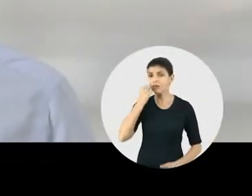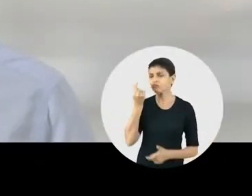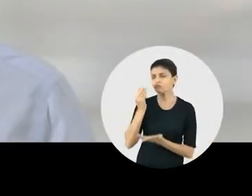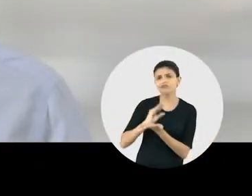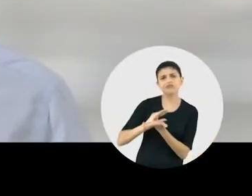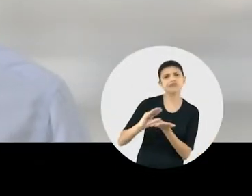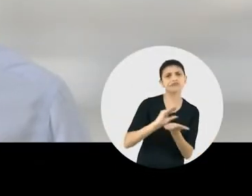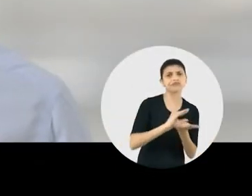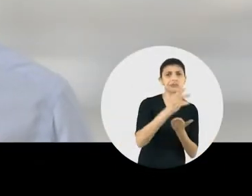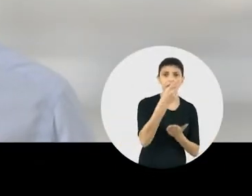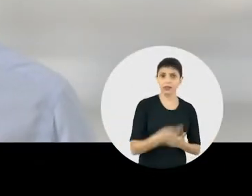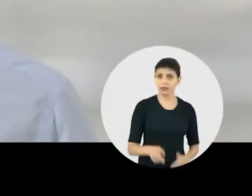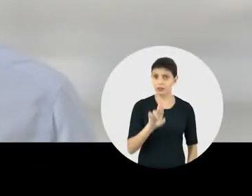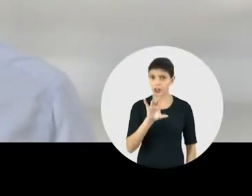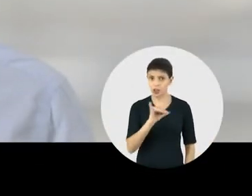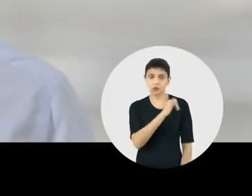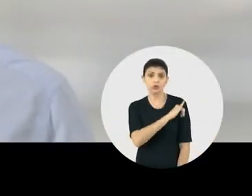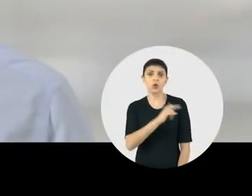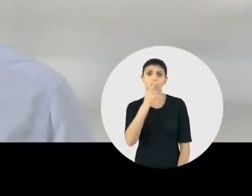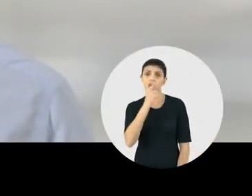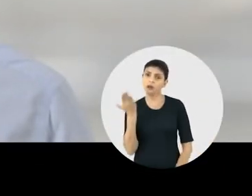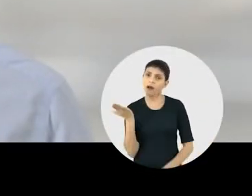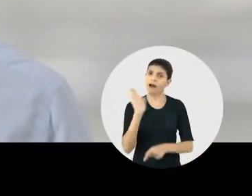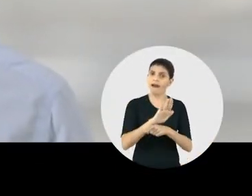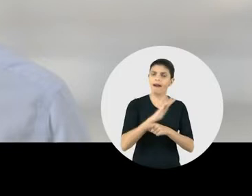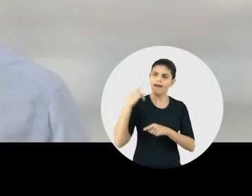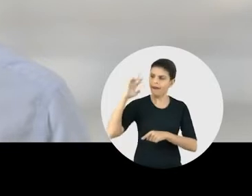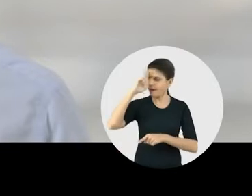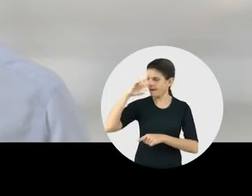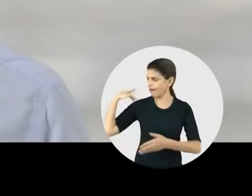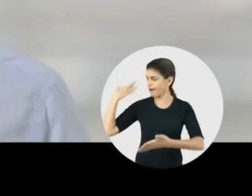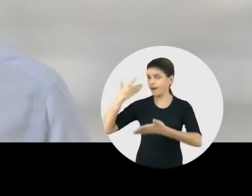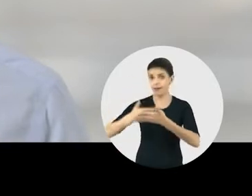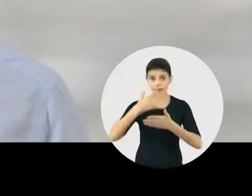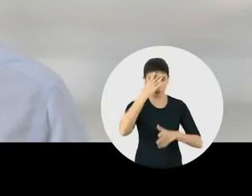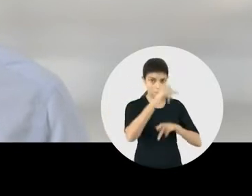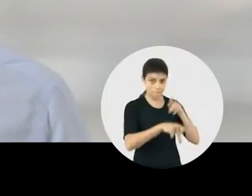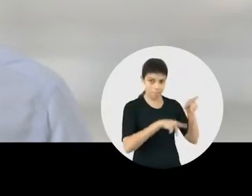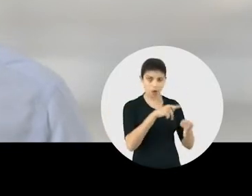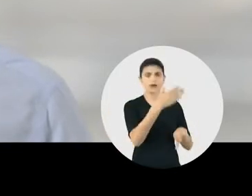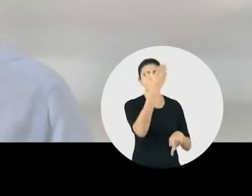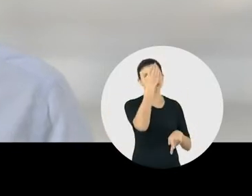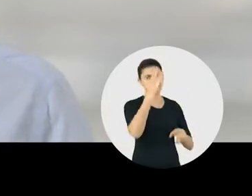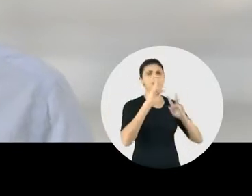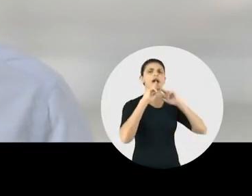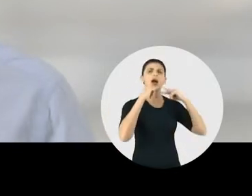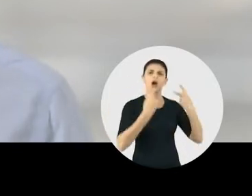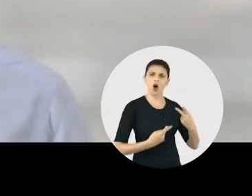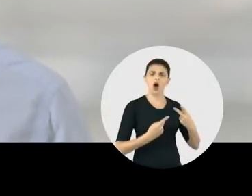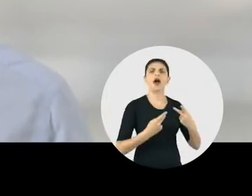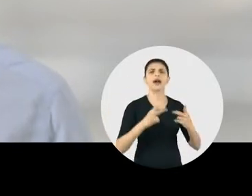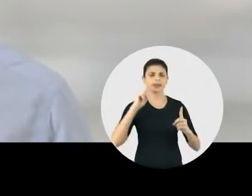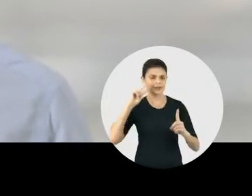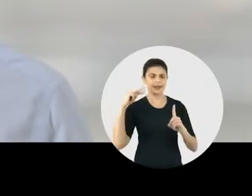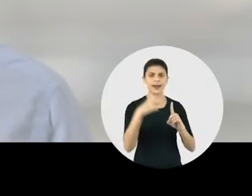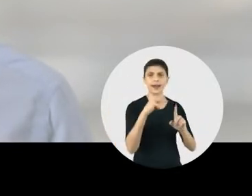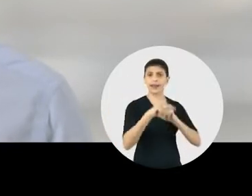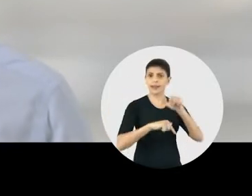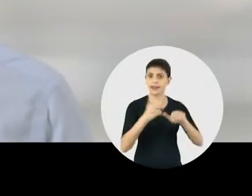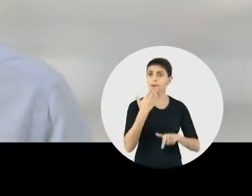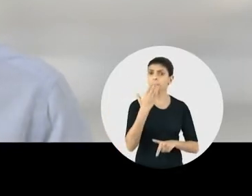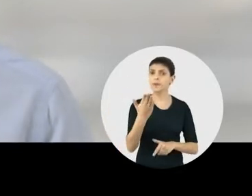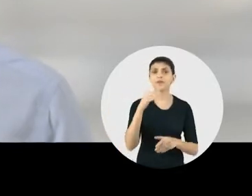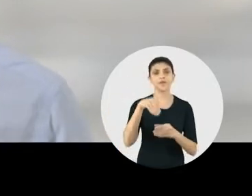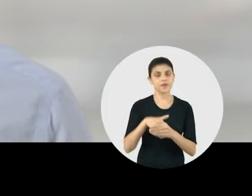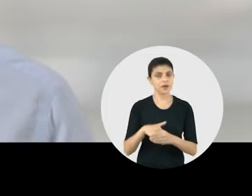senador que mais fez pelo Rio de Janeiro e que mais trouxe recursos na nossa história. E o povo sabe disso e reconhece esse trabalho. Por